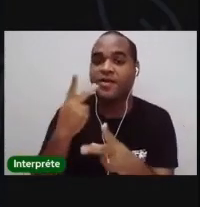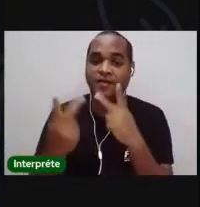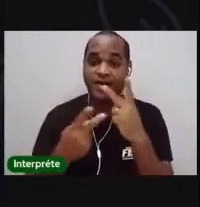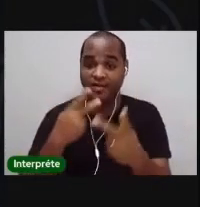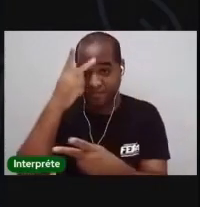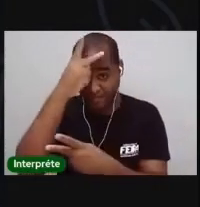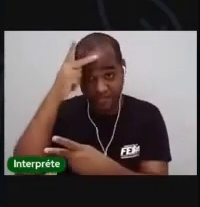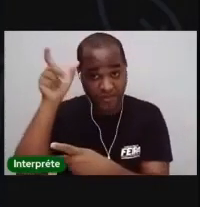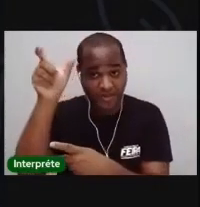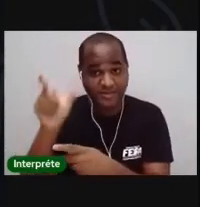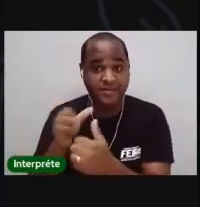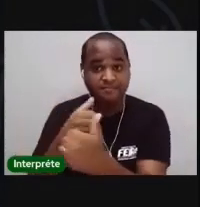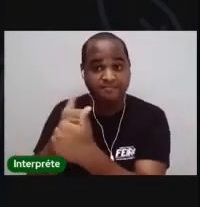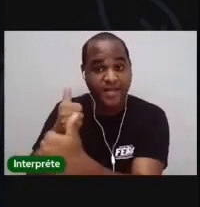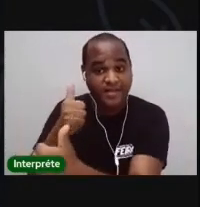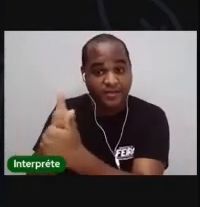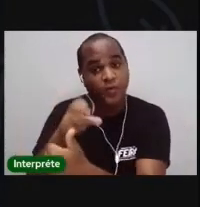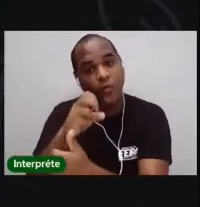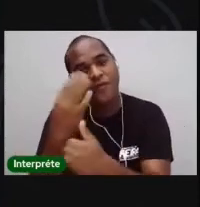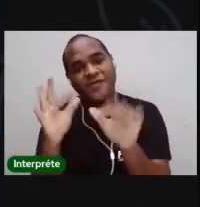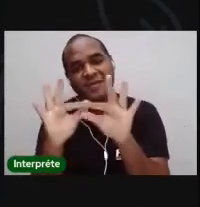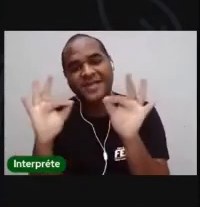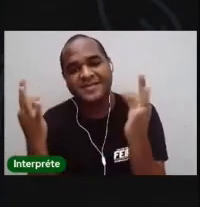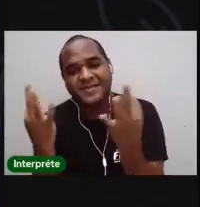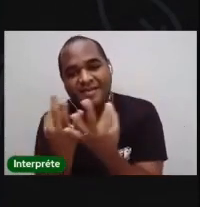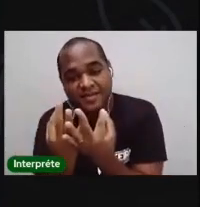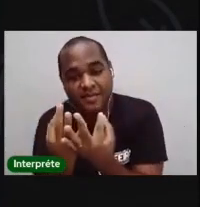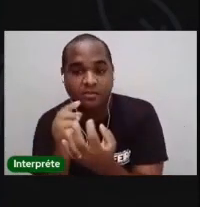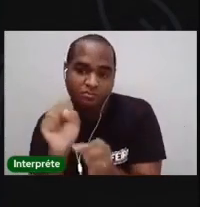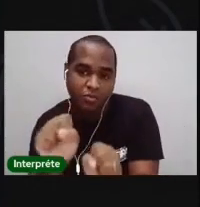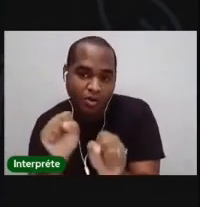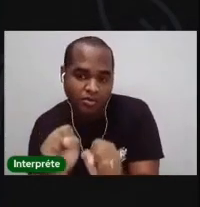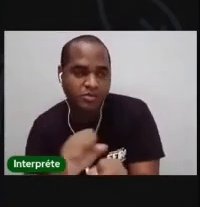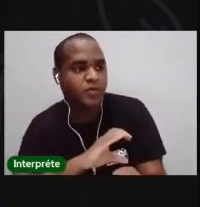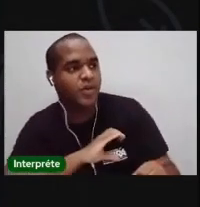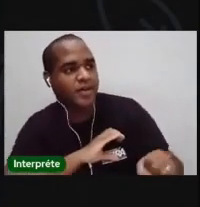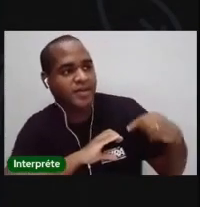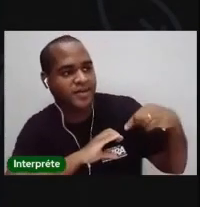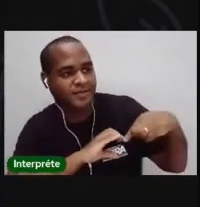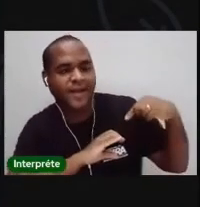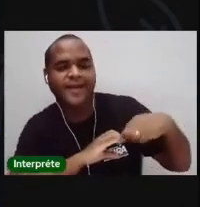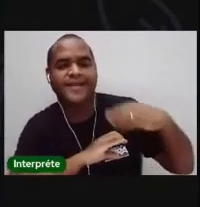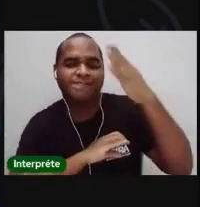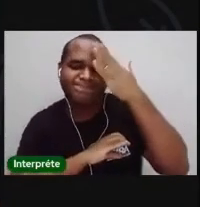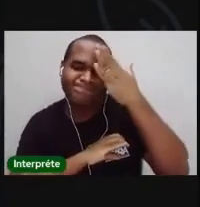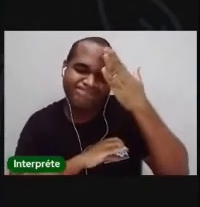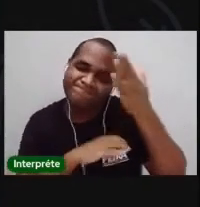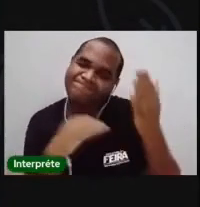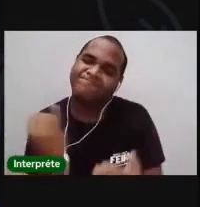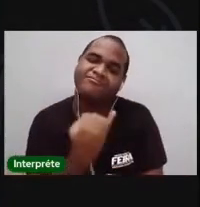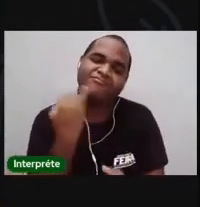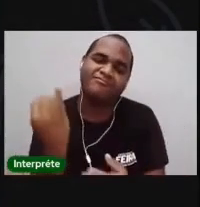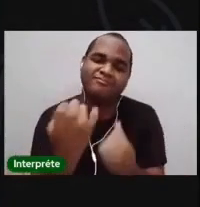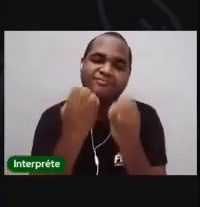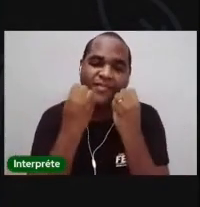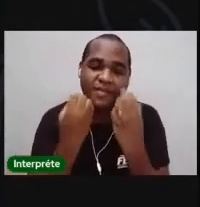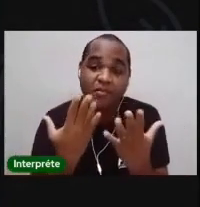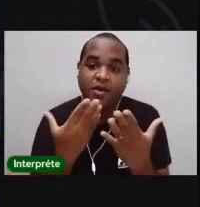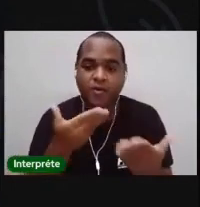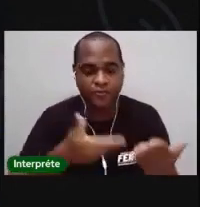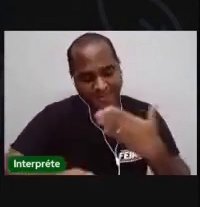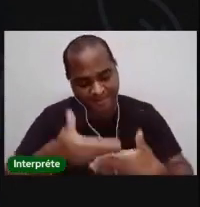que moram perto de vocês, para as pessoas, a família de vocês, para os colegas, o quanto elas são importantes, o quanto precisamos nos